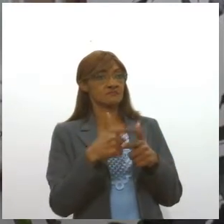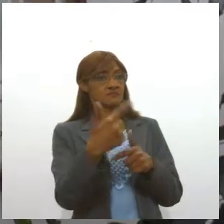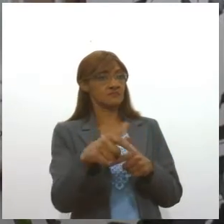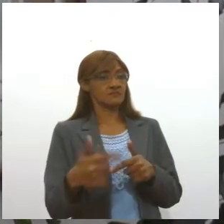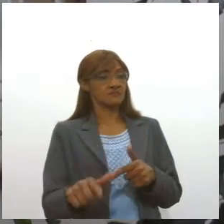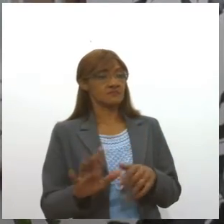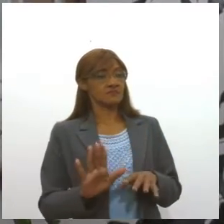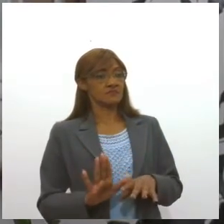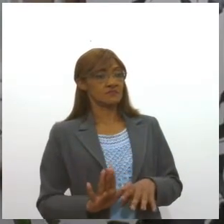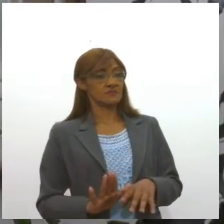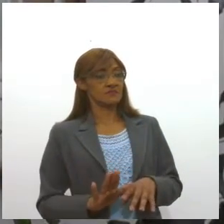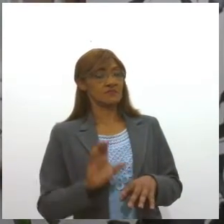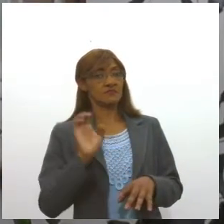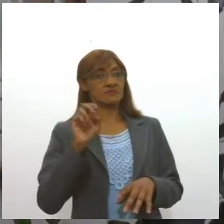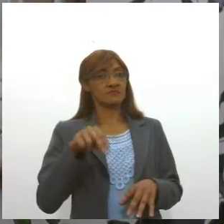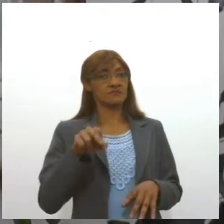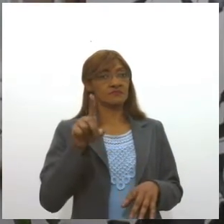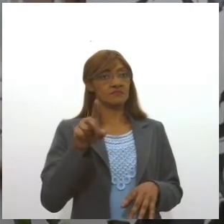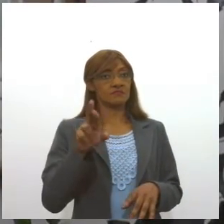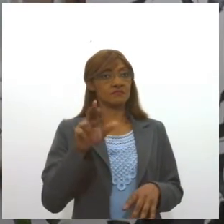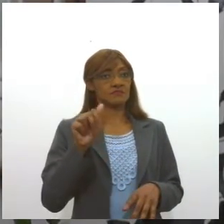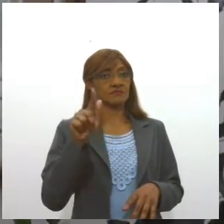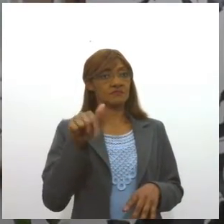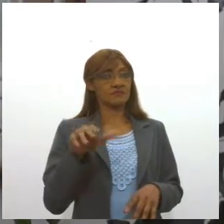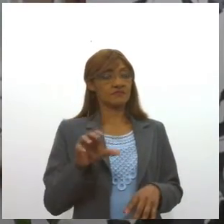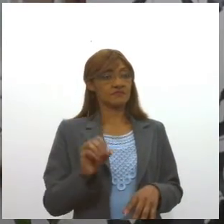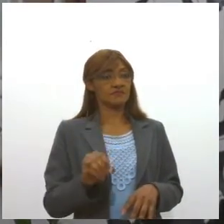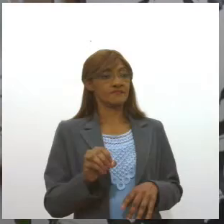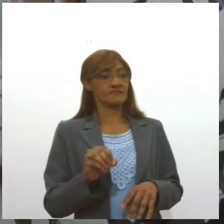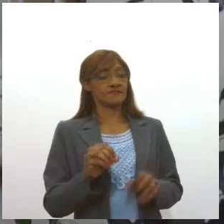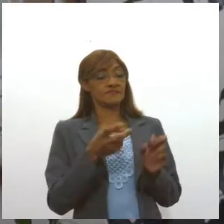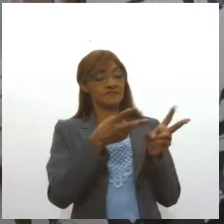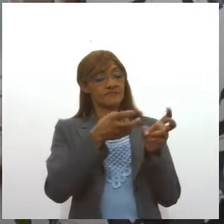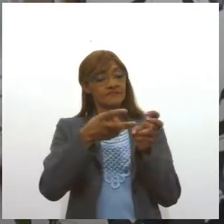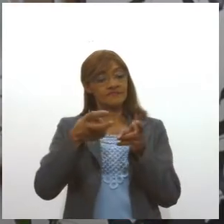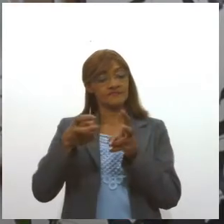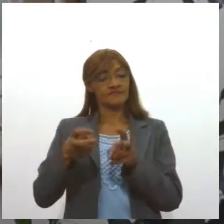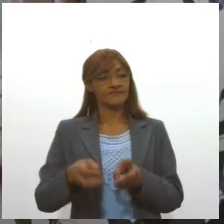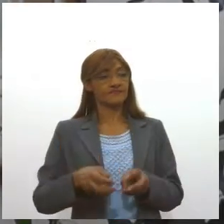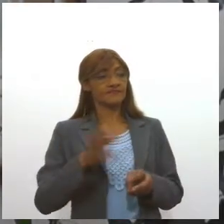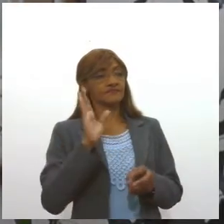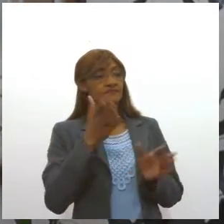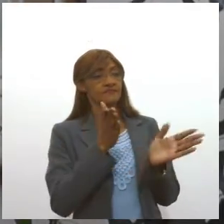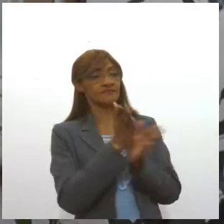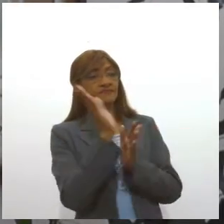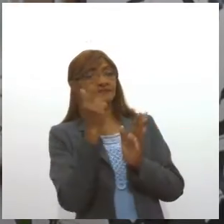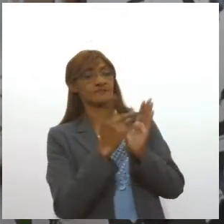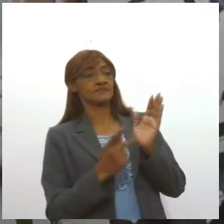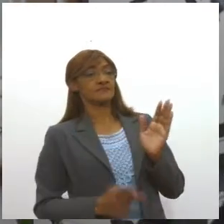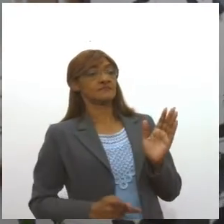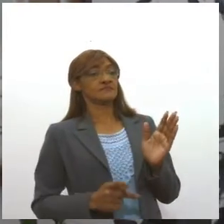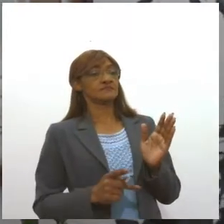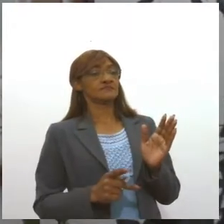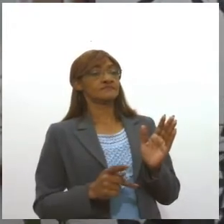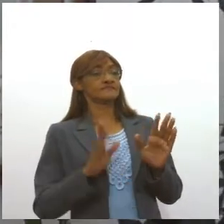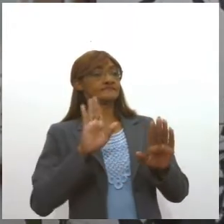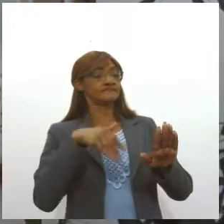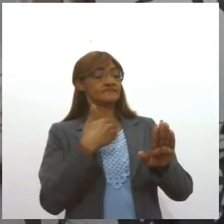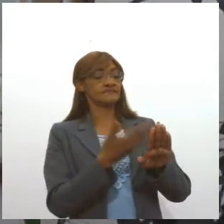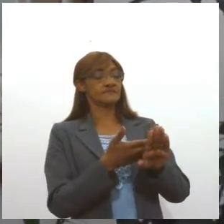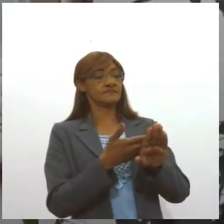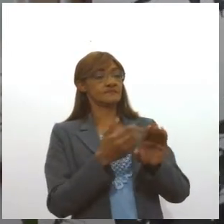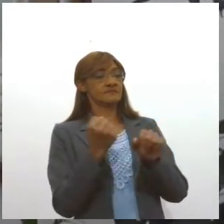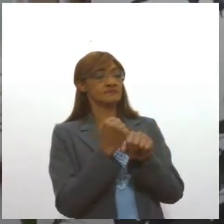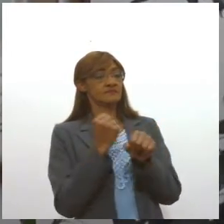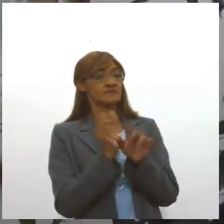vai acompanhar, mudando-se desse programa, para que a Indagro acompanhe, a partir do momento que foi aprovado o projeto arquitetônico aqui, acompanhe até o termo da construção, para